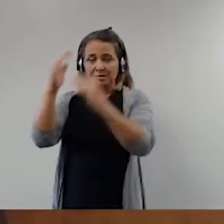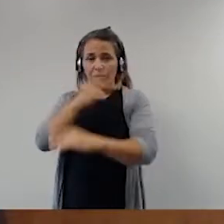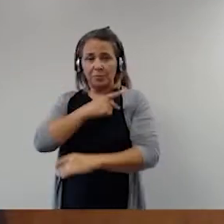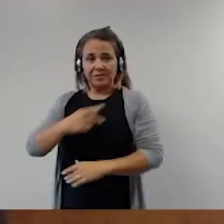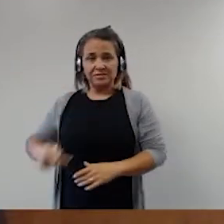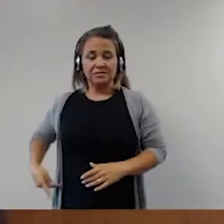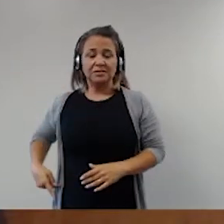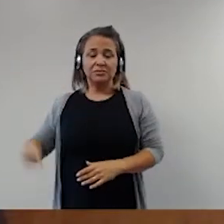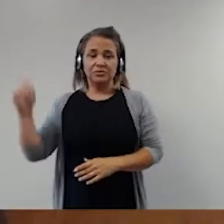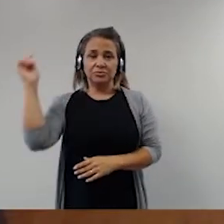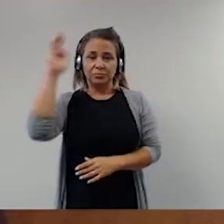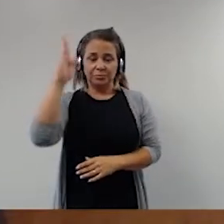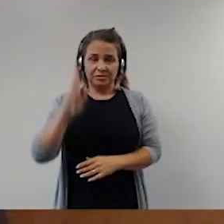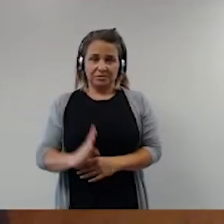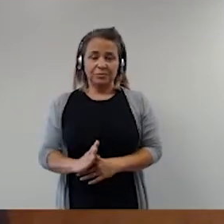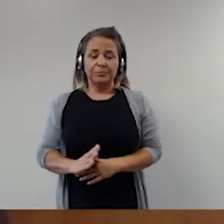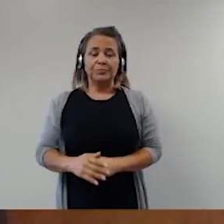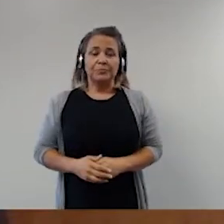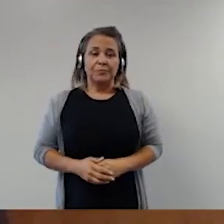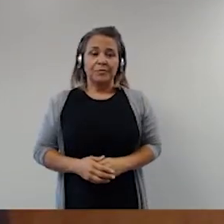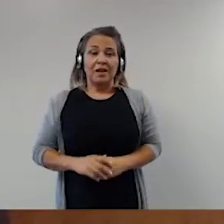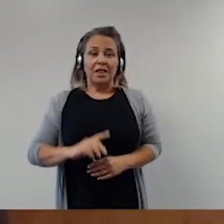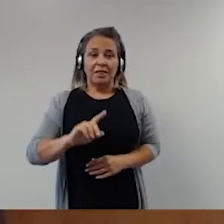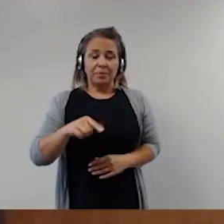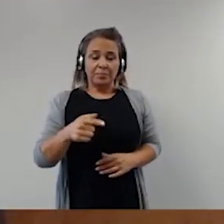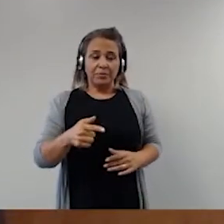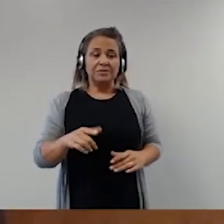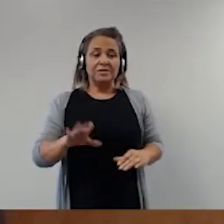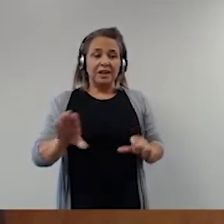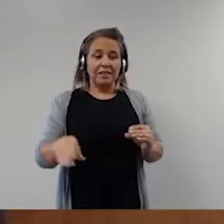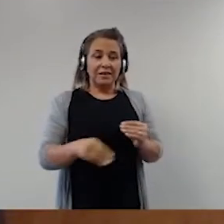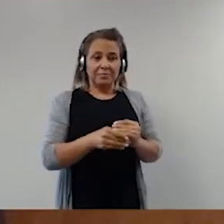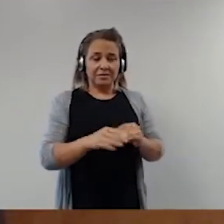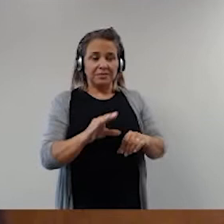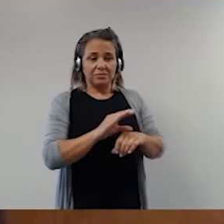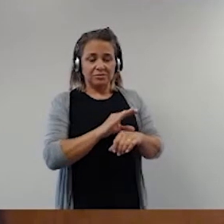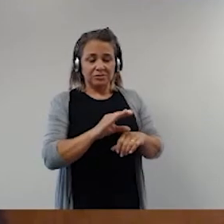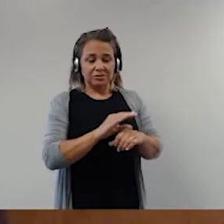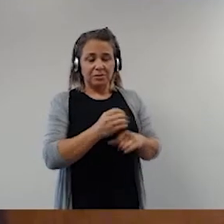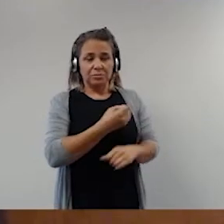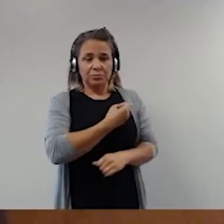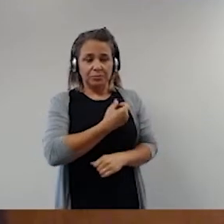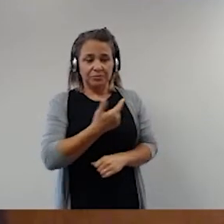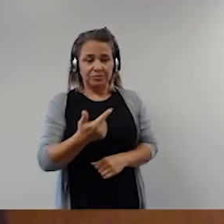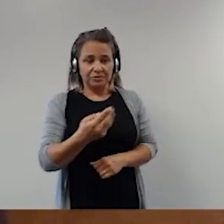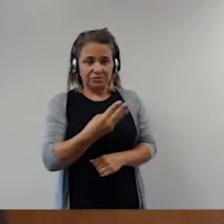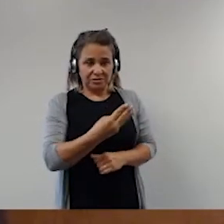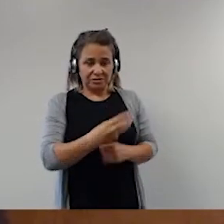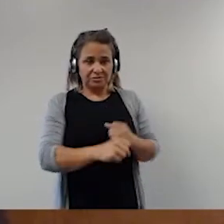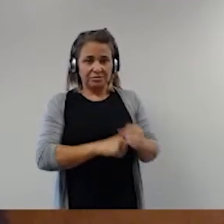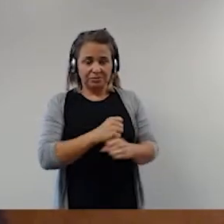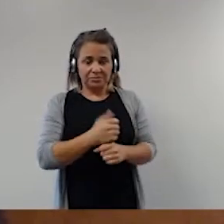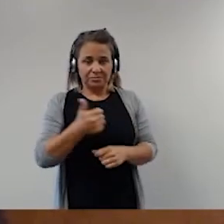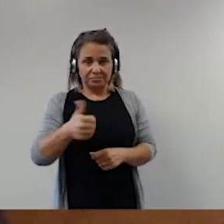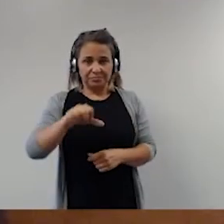presidente da República. E depois da Emenda Constitucional nº 23, de 1999,